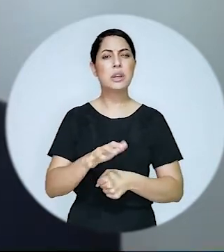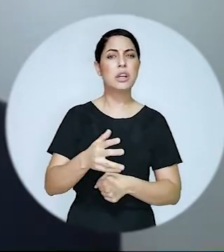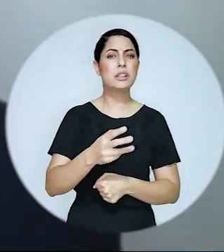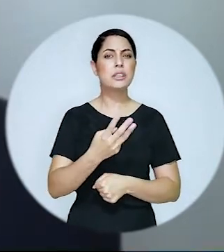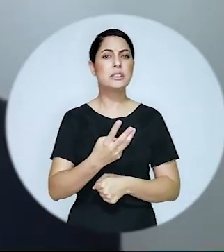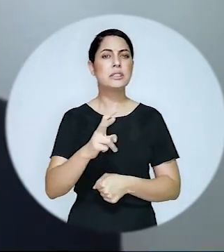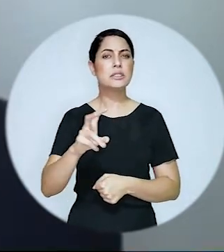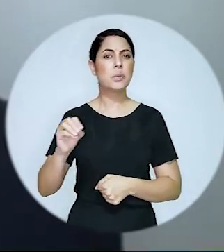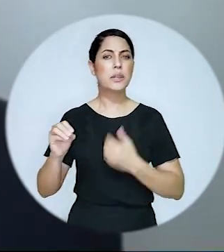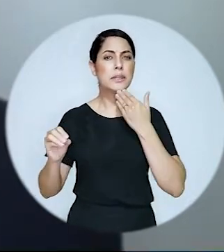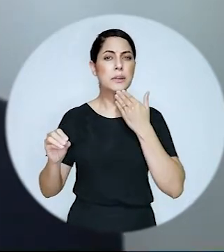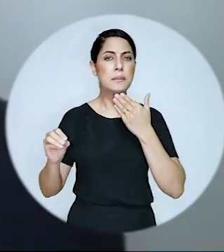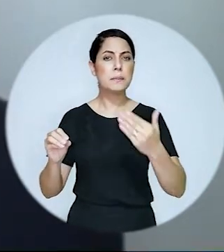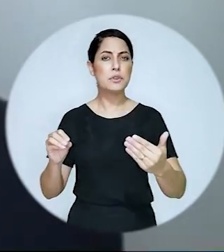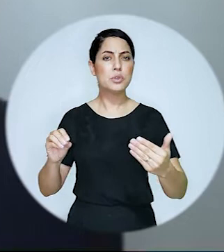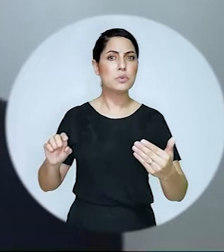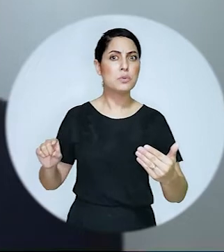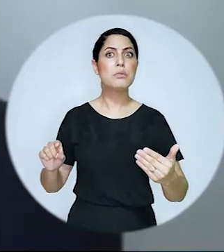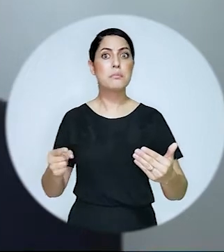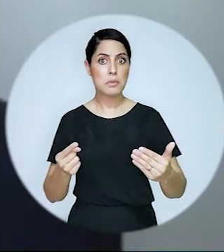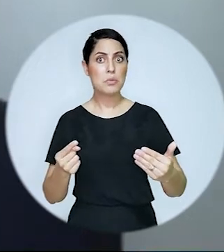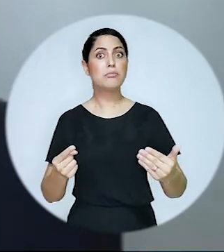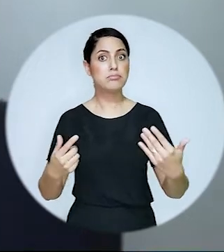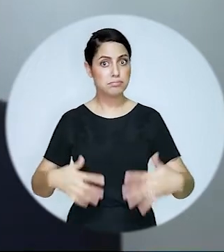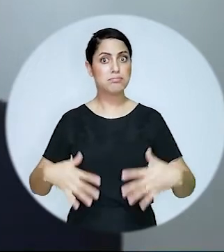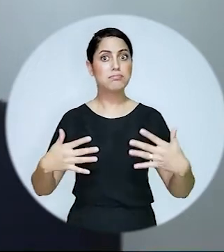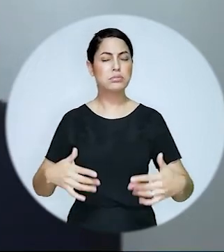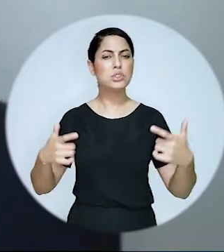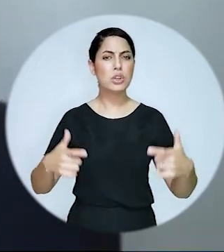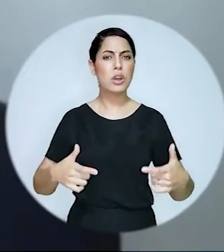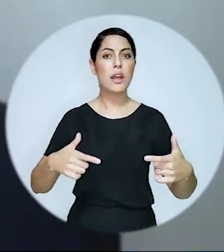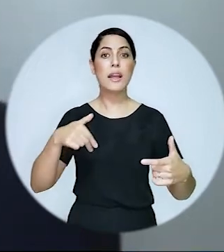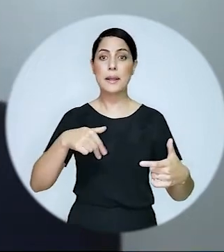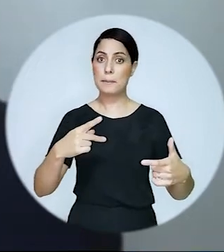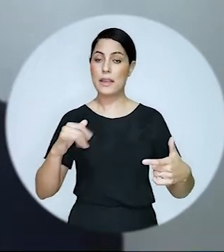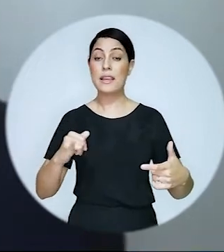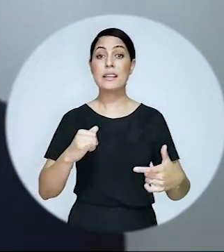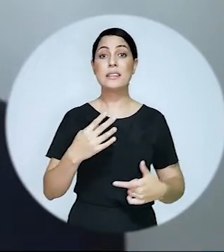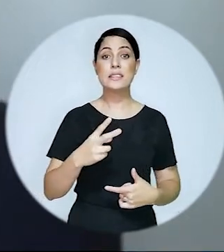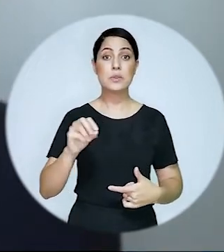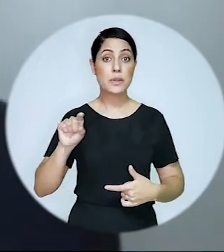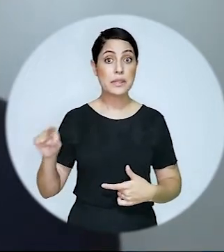que vamos chegar perto de 350 mil pedidos de registro novos de marcas perante o NPI.